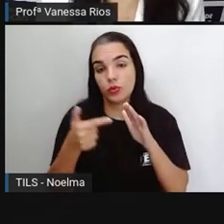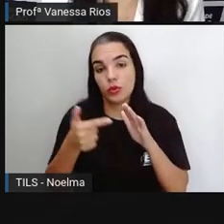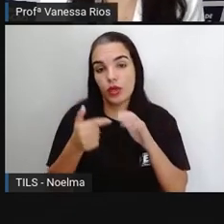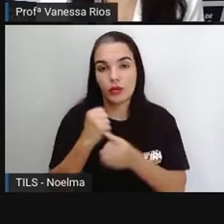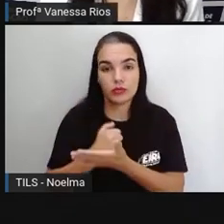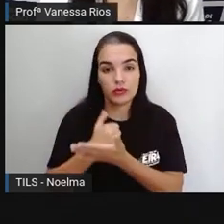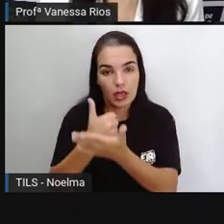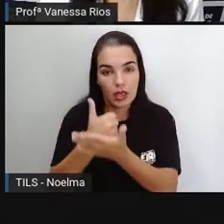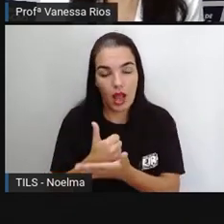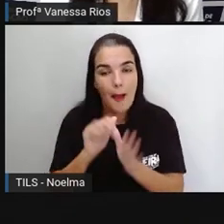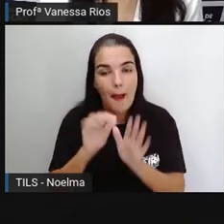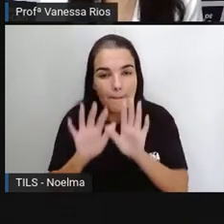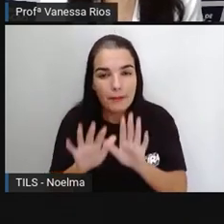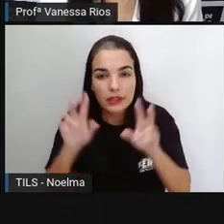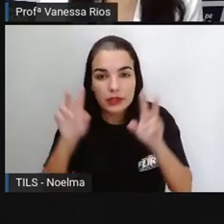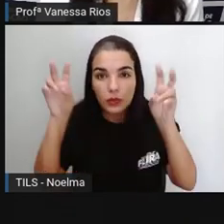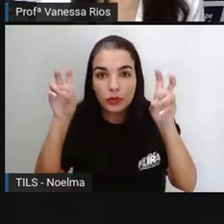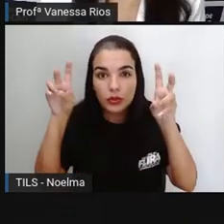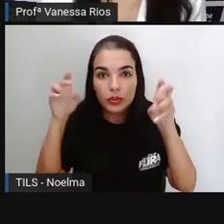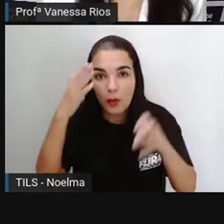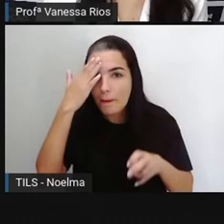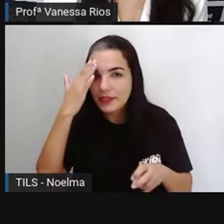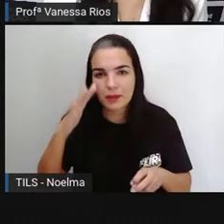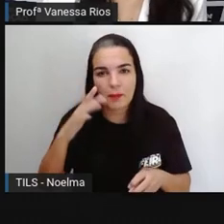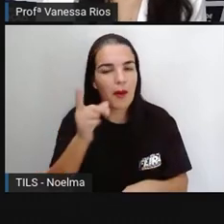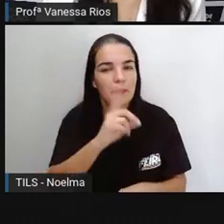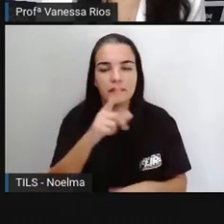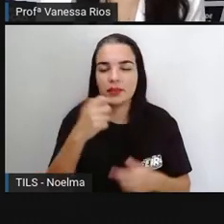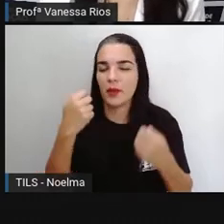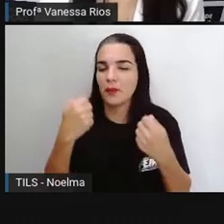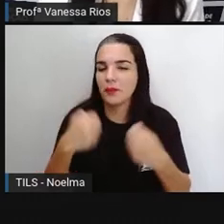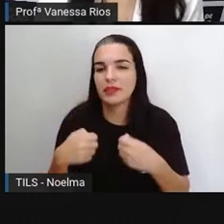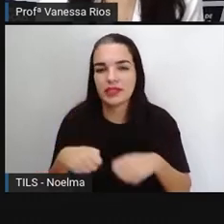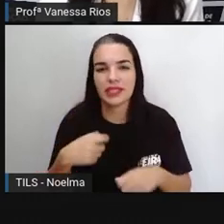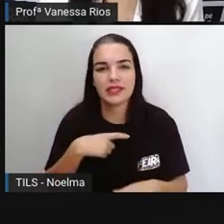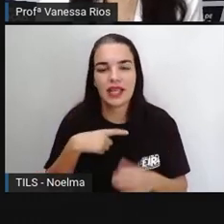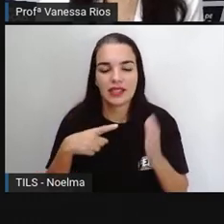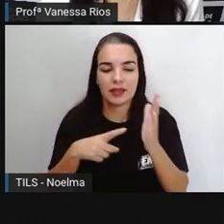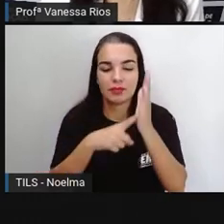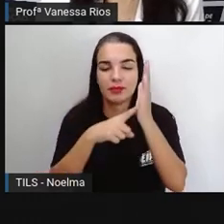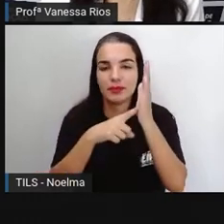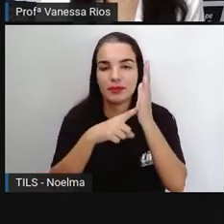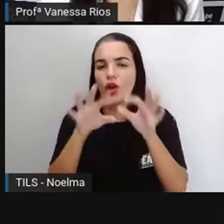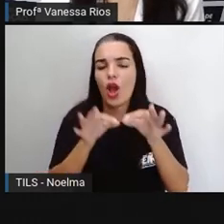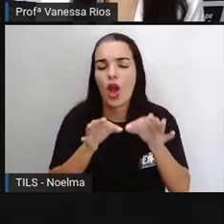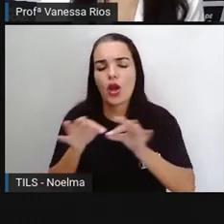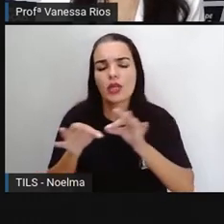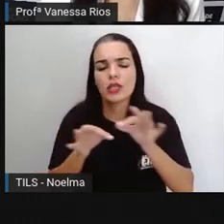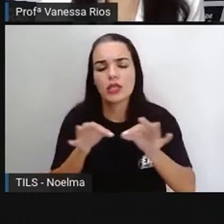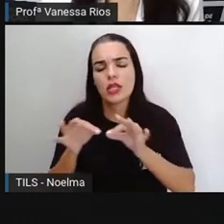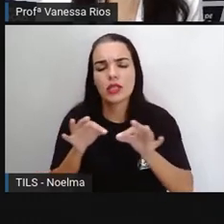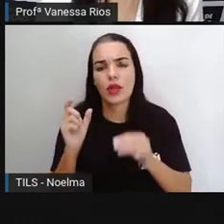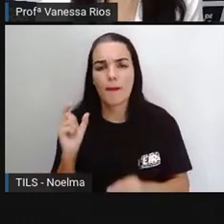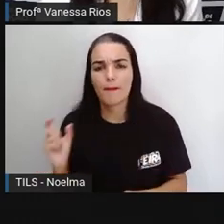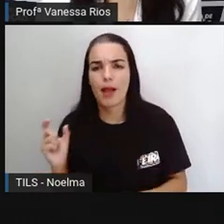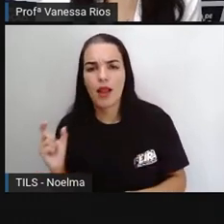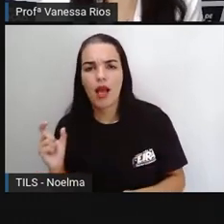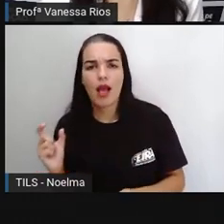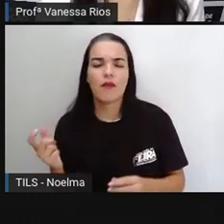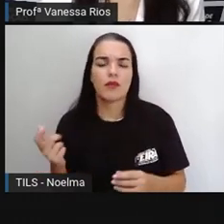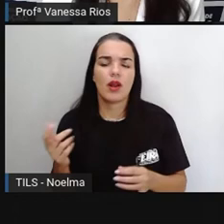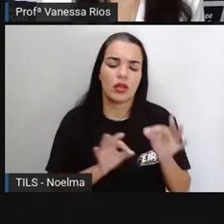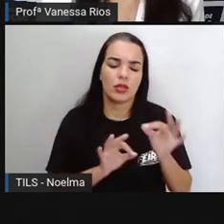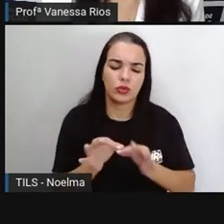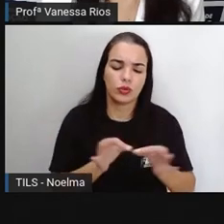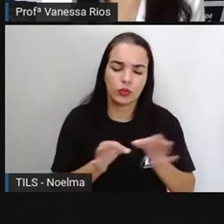mas o título principal ele apenas apresenta a organização das palavras a estruturação da frase